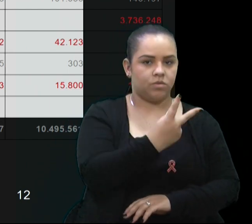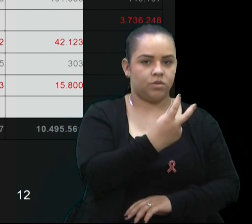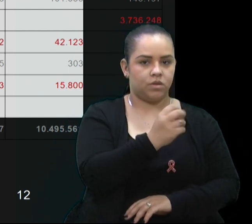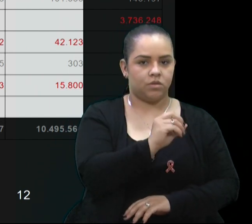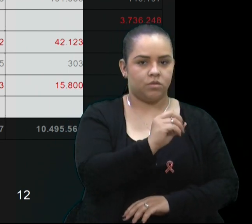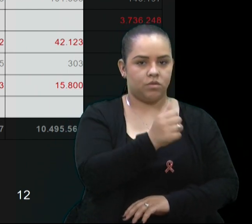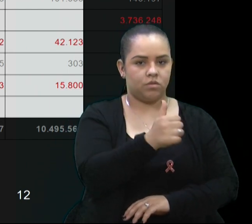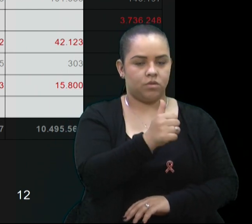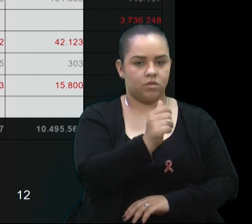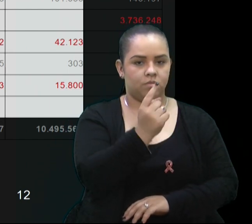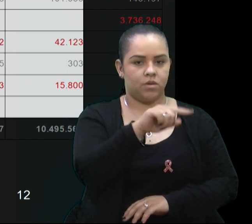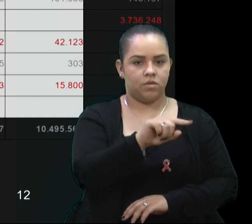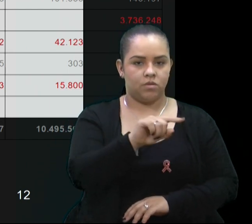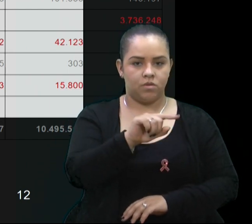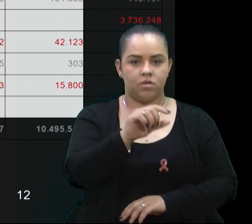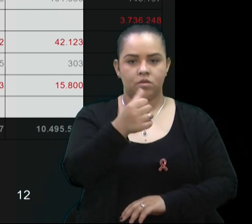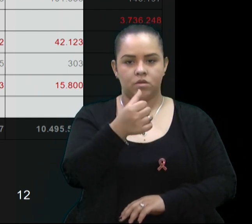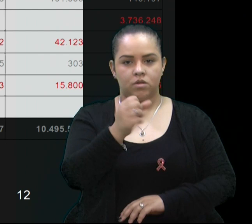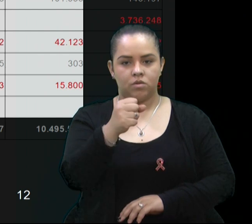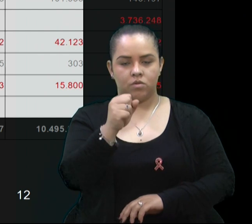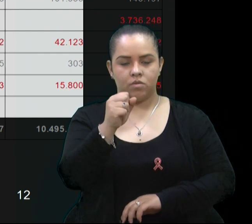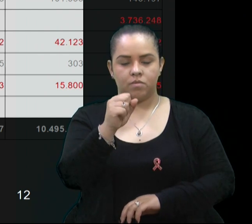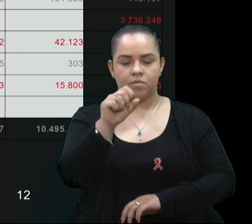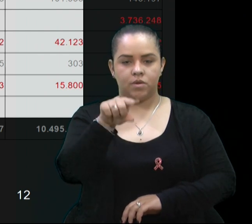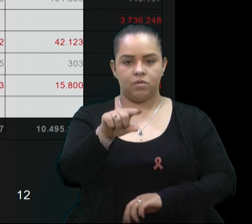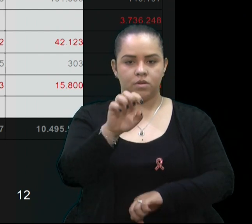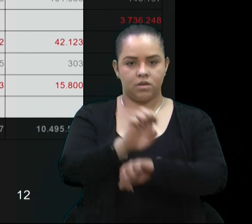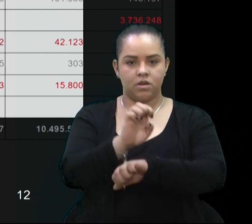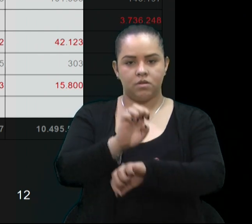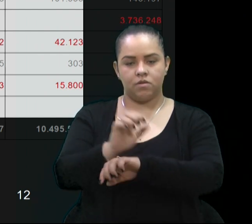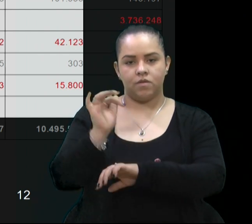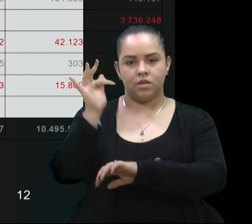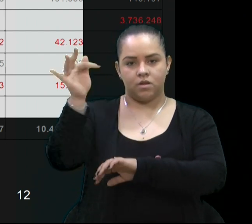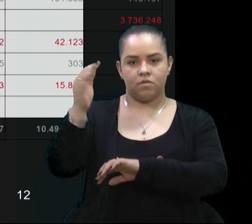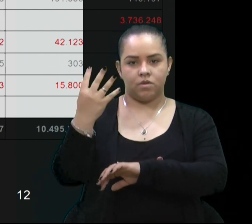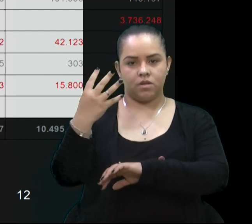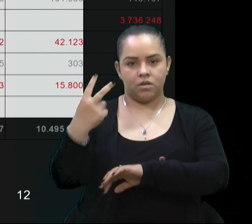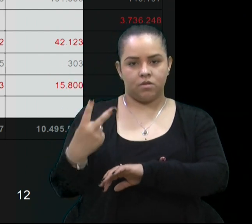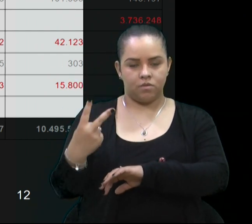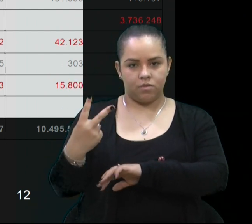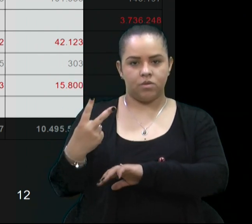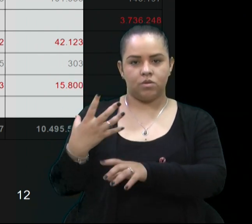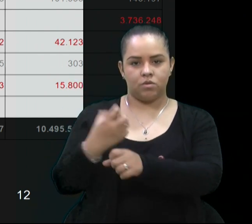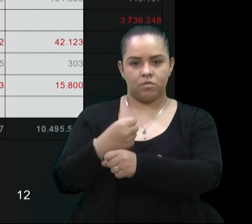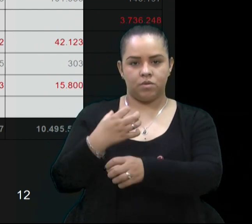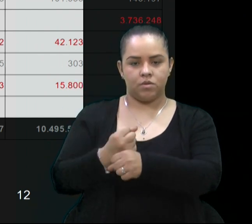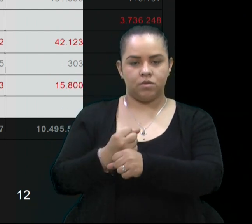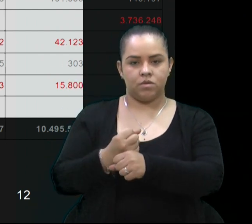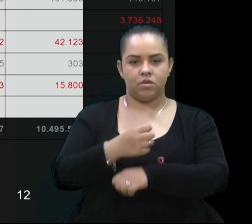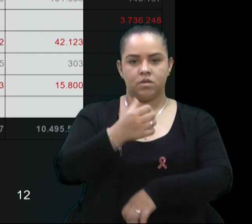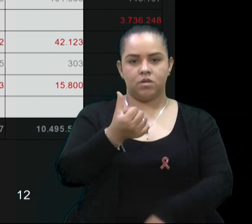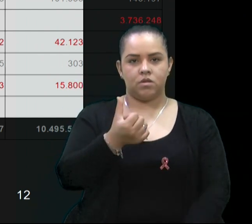do Estado, R 68.000,00, Federal,$.000,00, total, R 221.000,00.